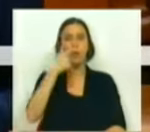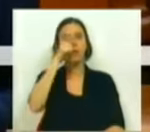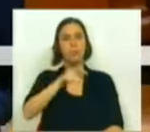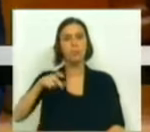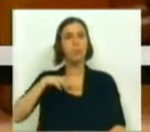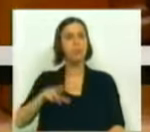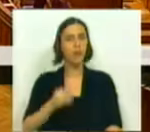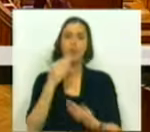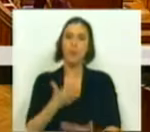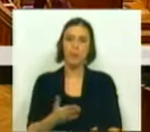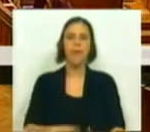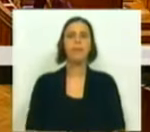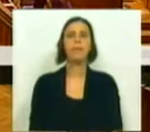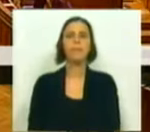bem dos portugueses. Muito obrigada.